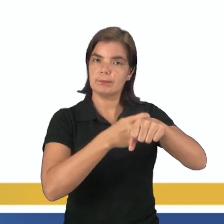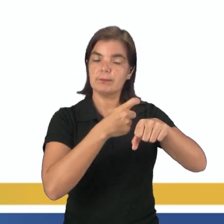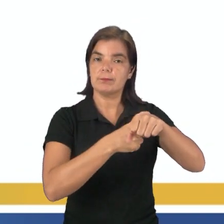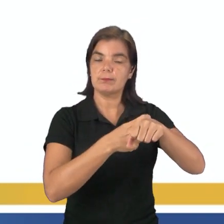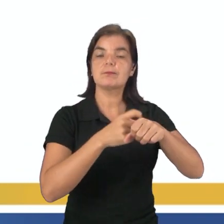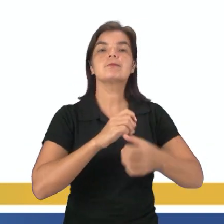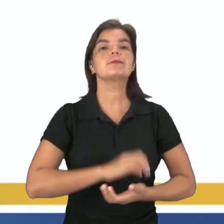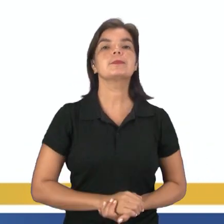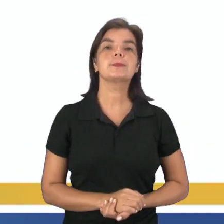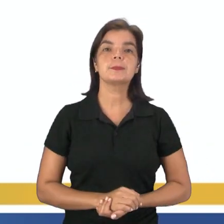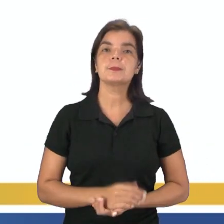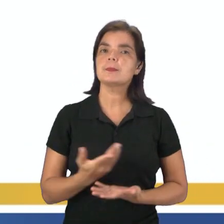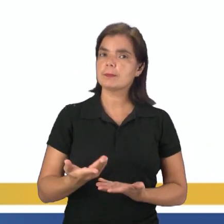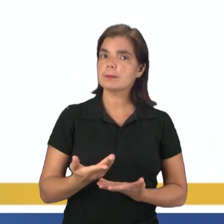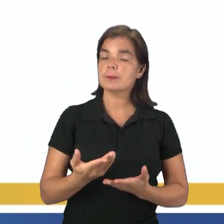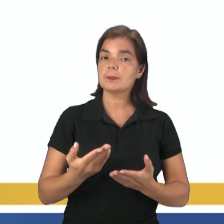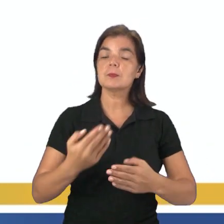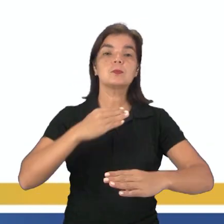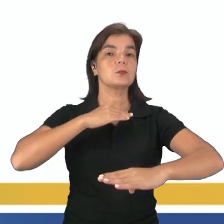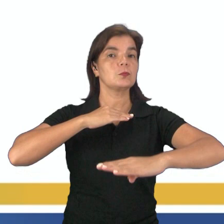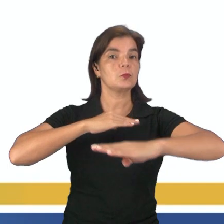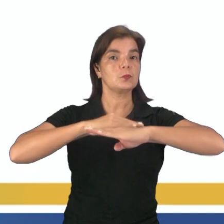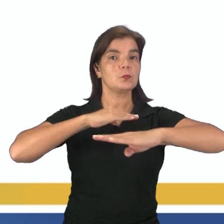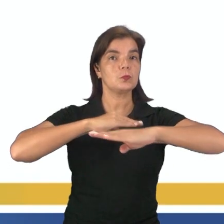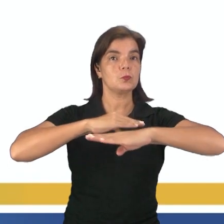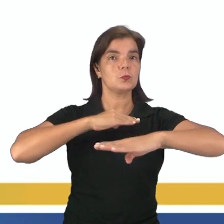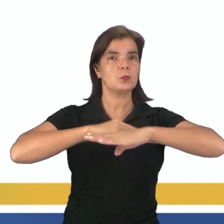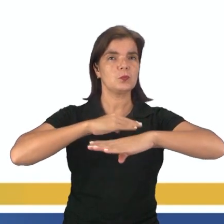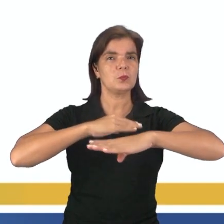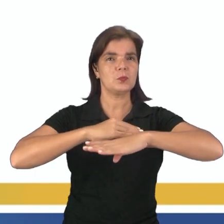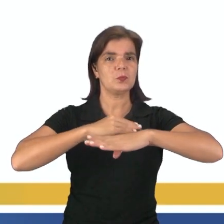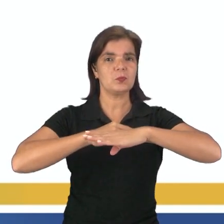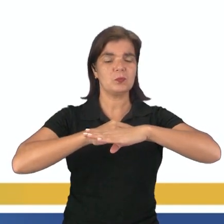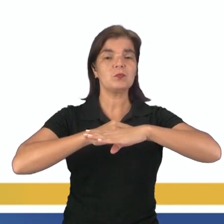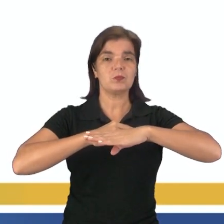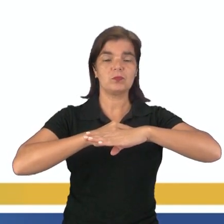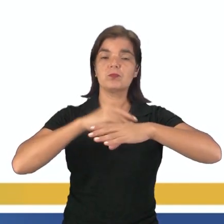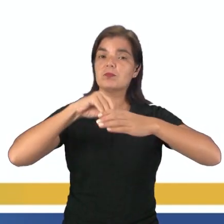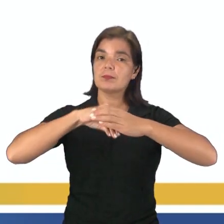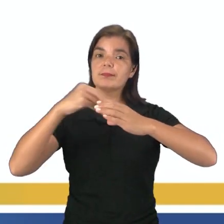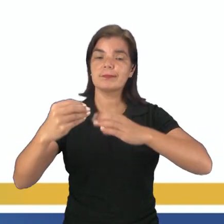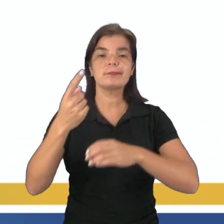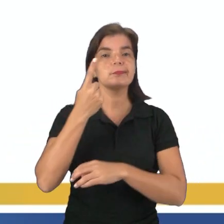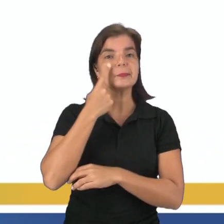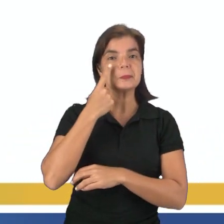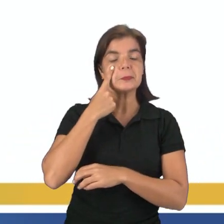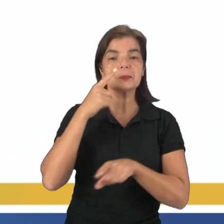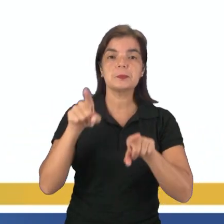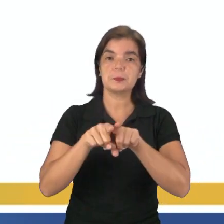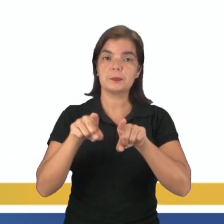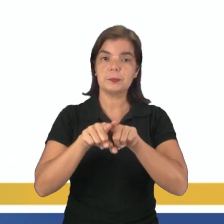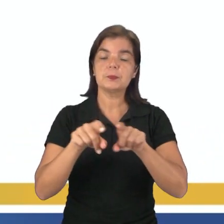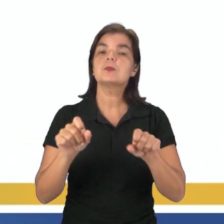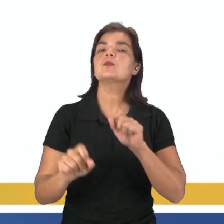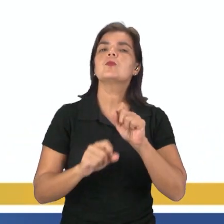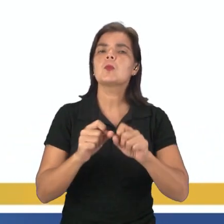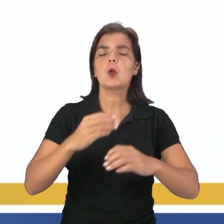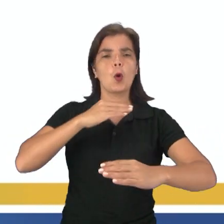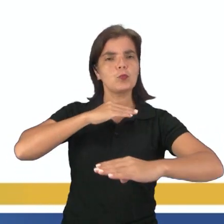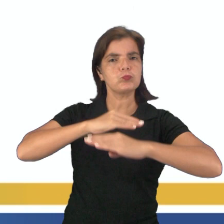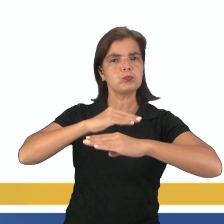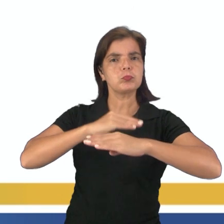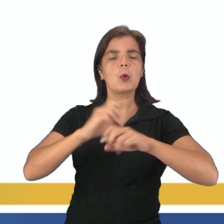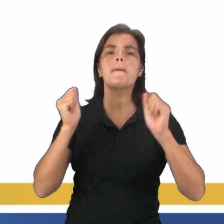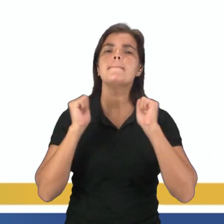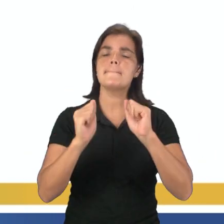a camada de rochas e crosta terrestre é essa parte mais externa que eu vejo do planeta, tá? Então, a crosta terrestre, ela também